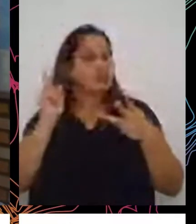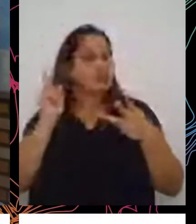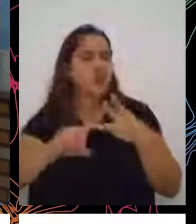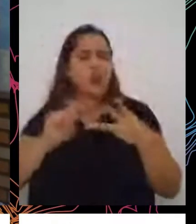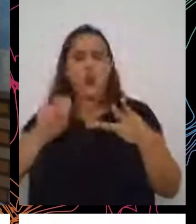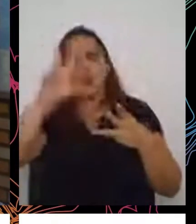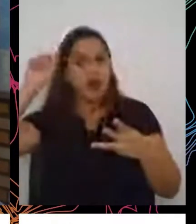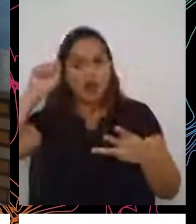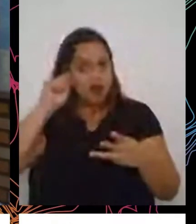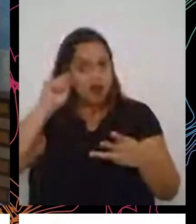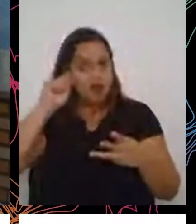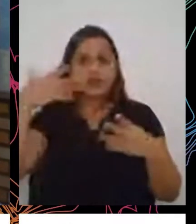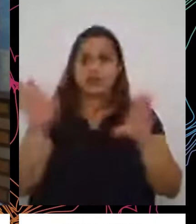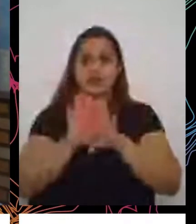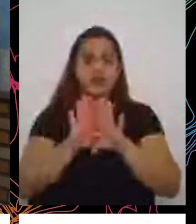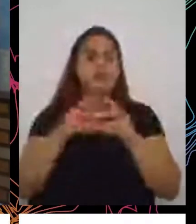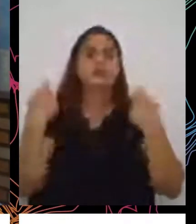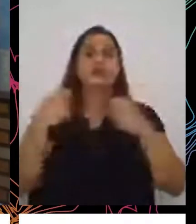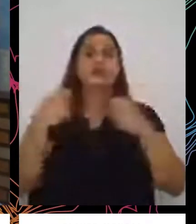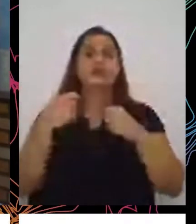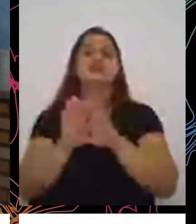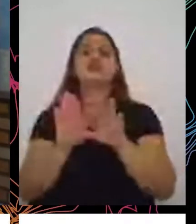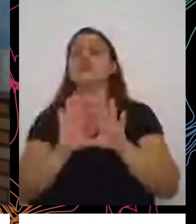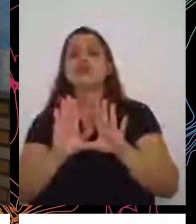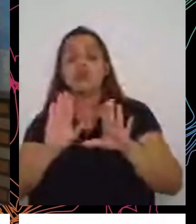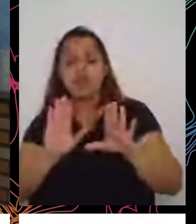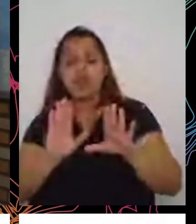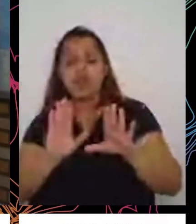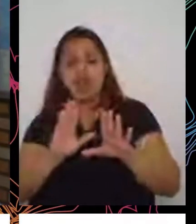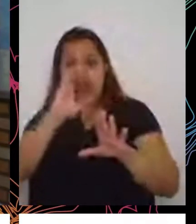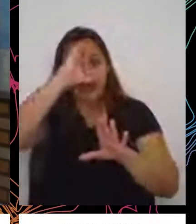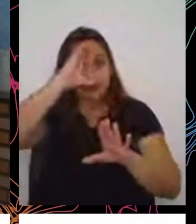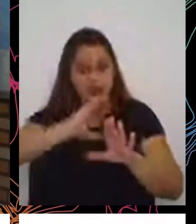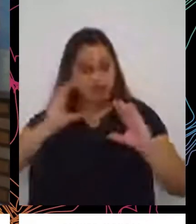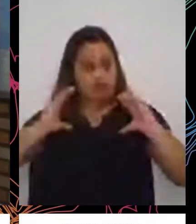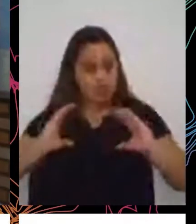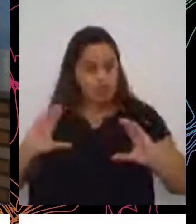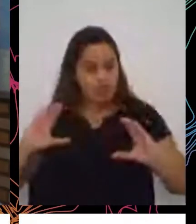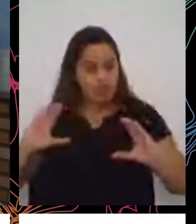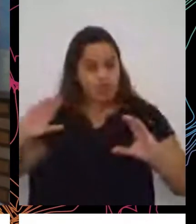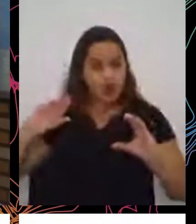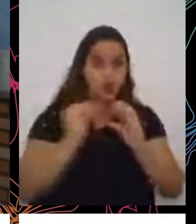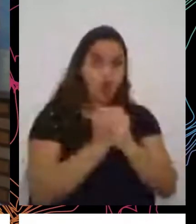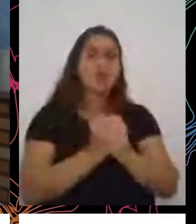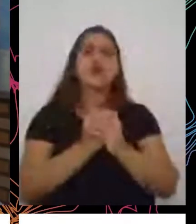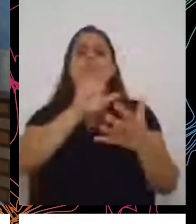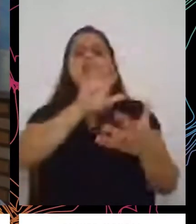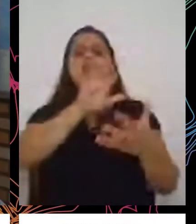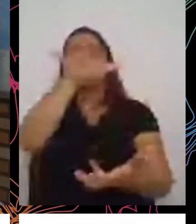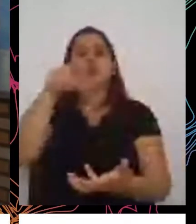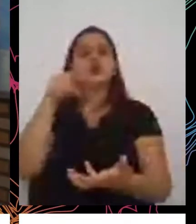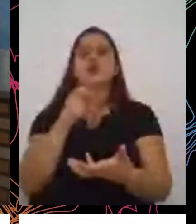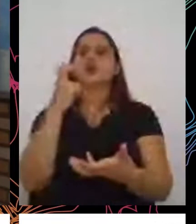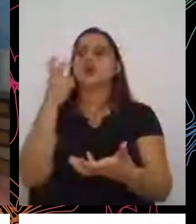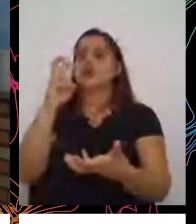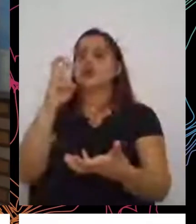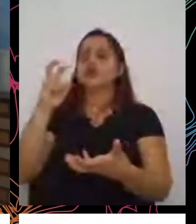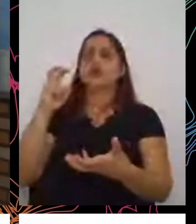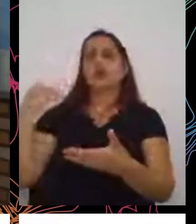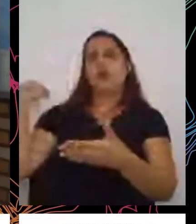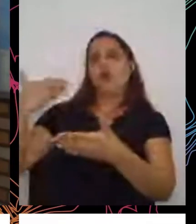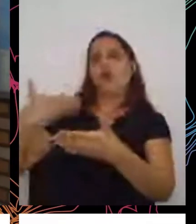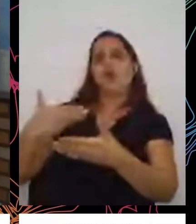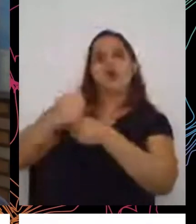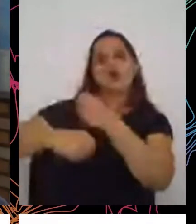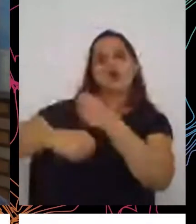Nós temos que incluir as pessoas na cidadania. E o que aconteceu no mundo nos últimos cinco anos? Houve exatamente o efeito